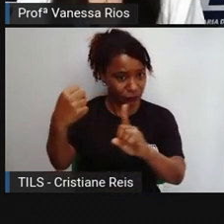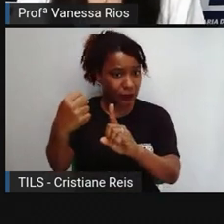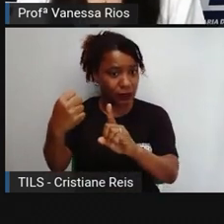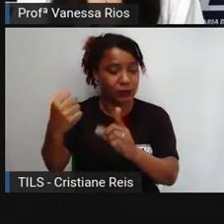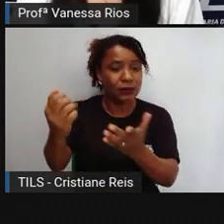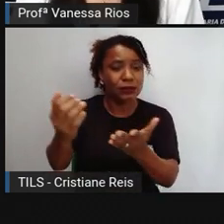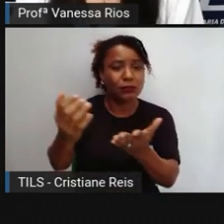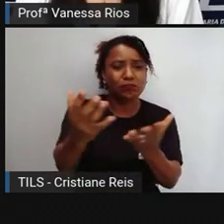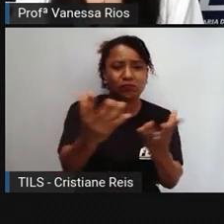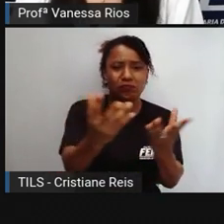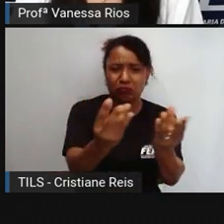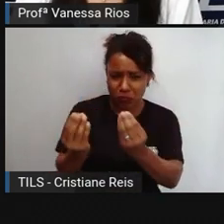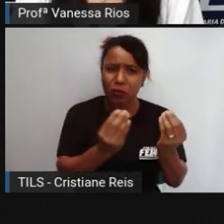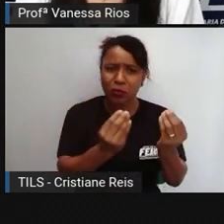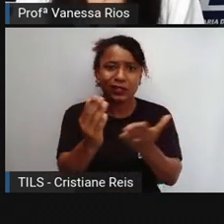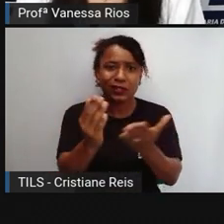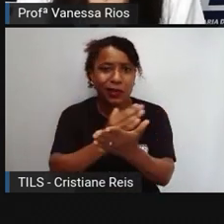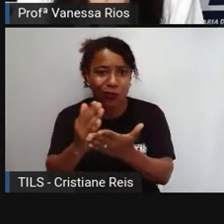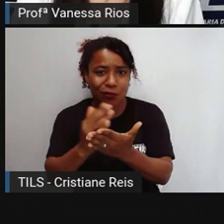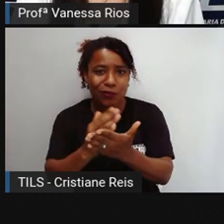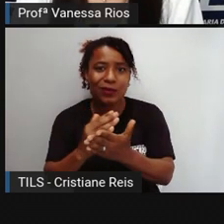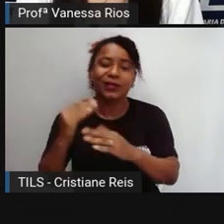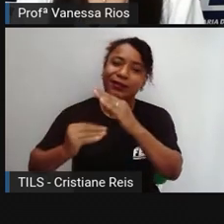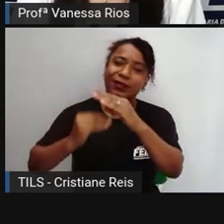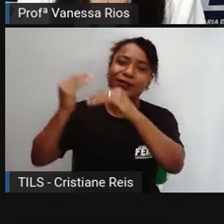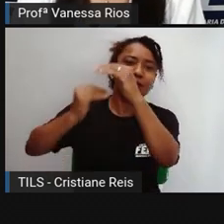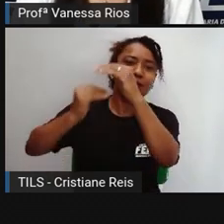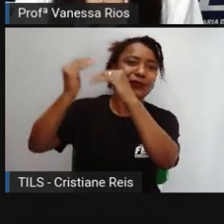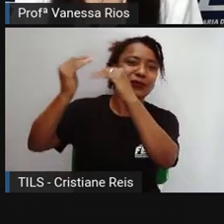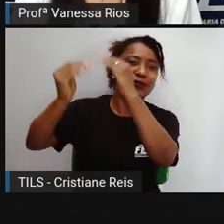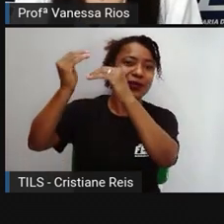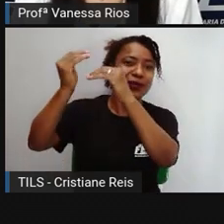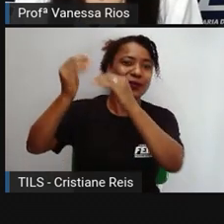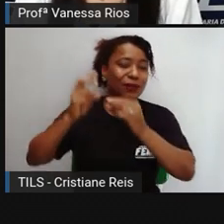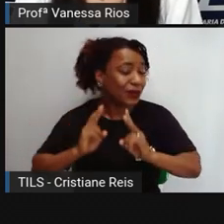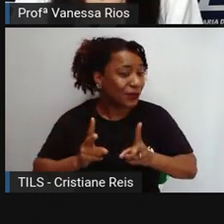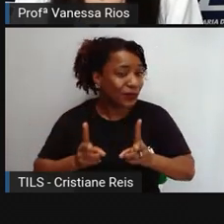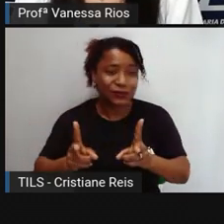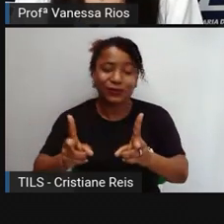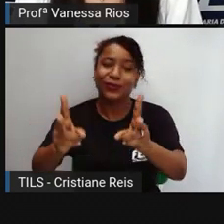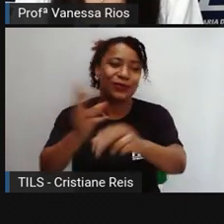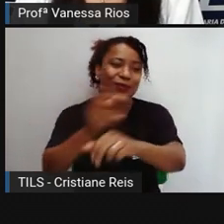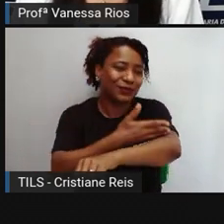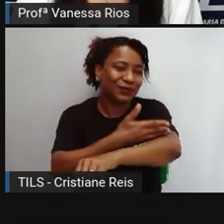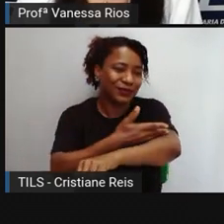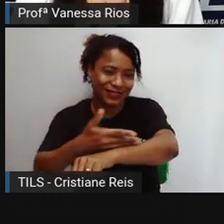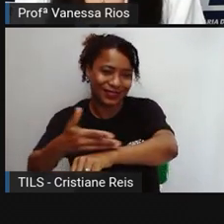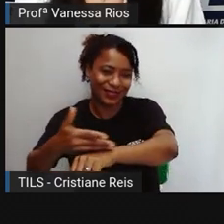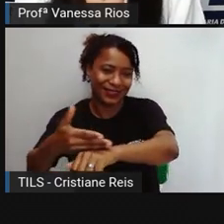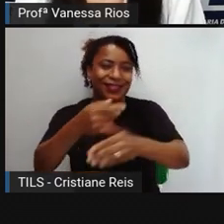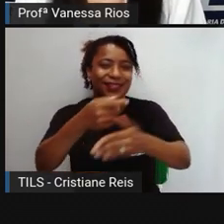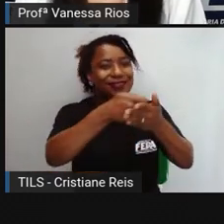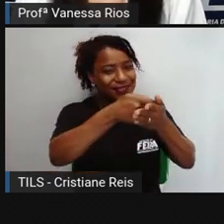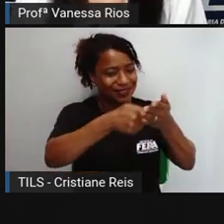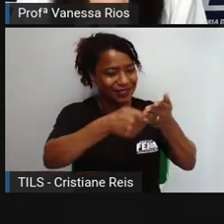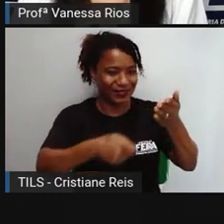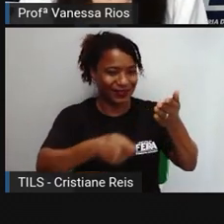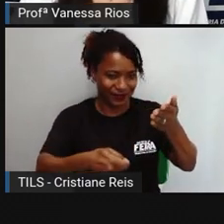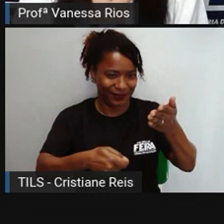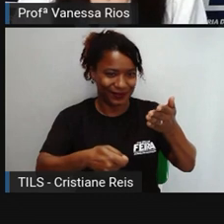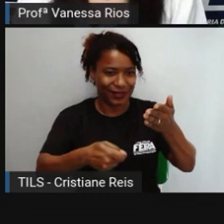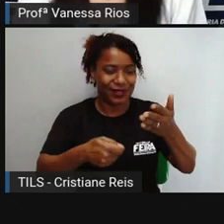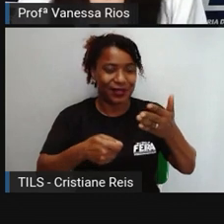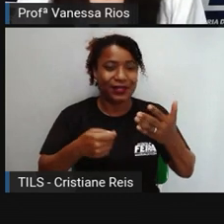se mantiveram e preservaram suas tradições através de seus registros escritos. Então, tudo que se